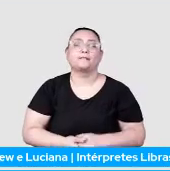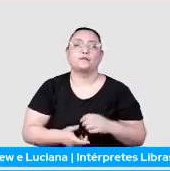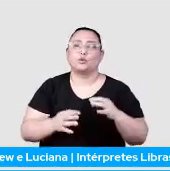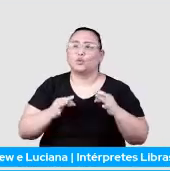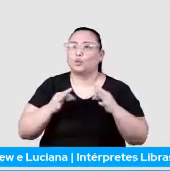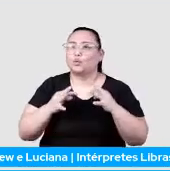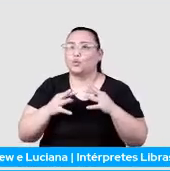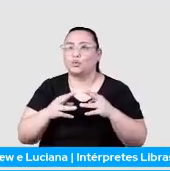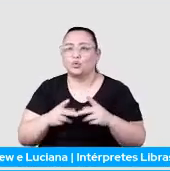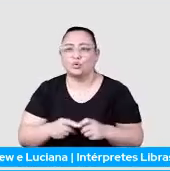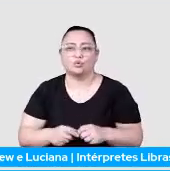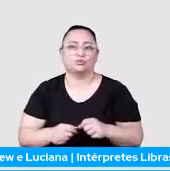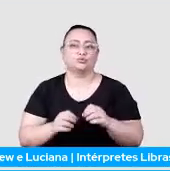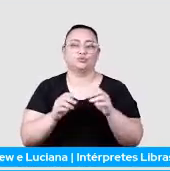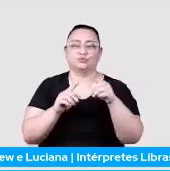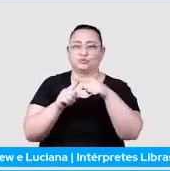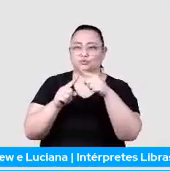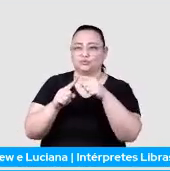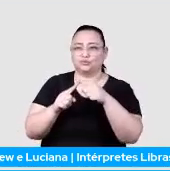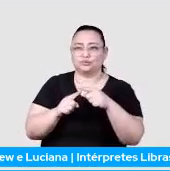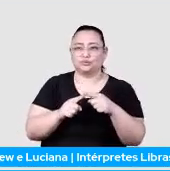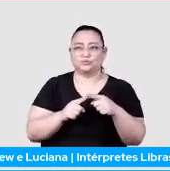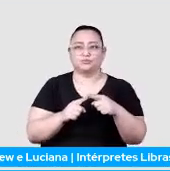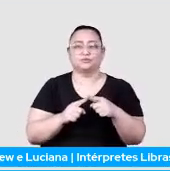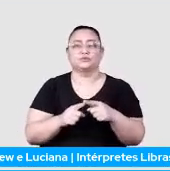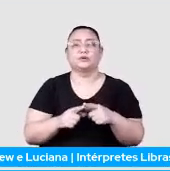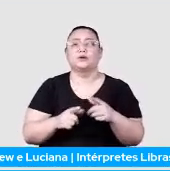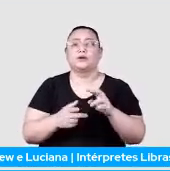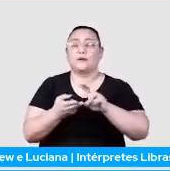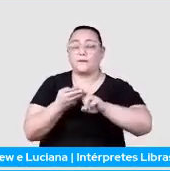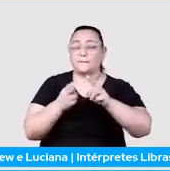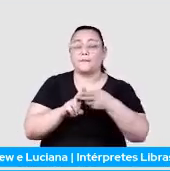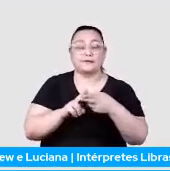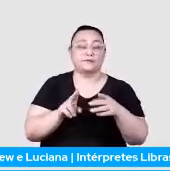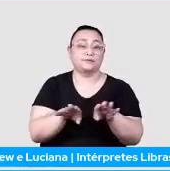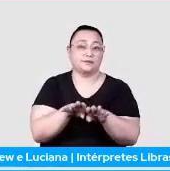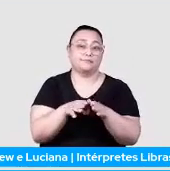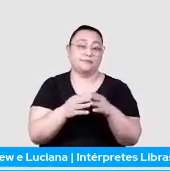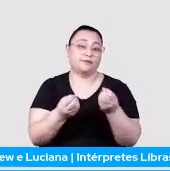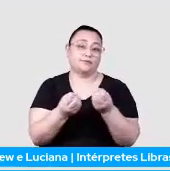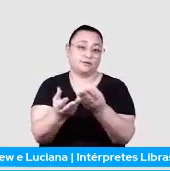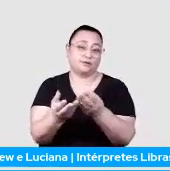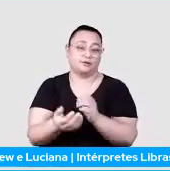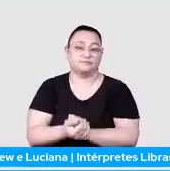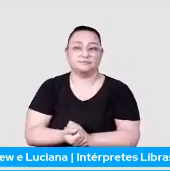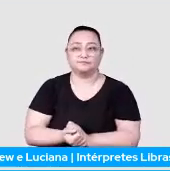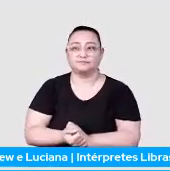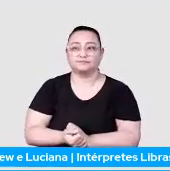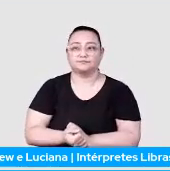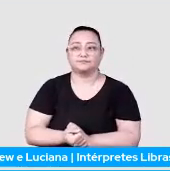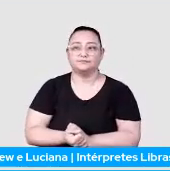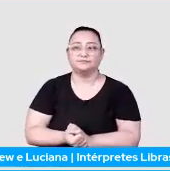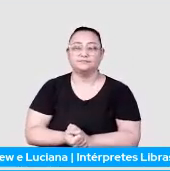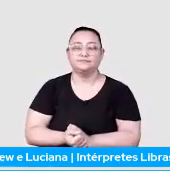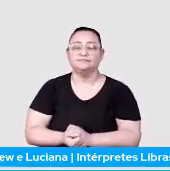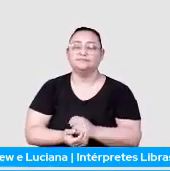tipos de assert que a unit test do Python te fornece. Aqui no link da